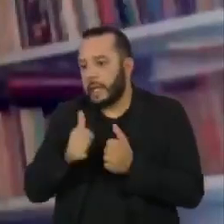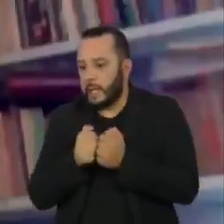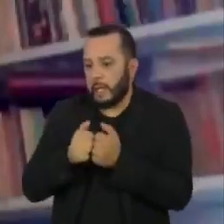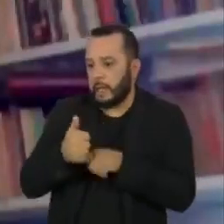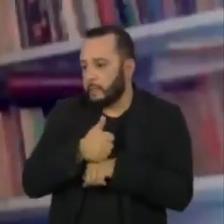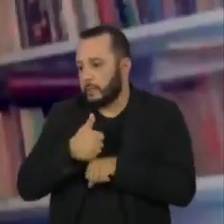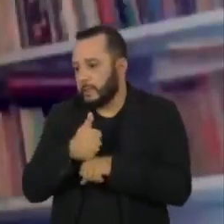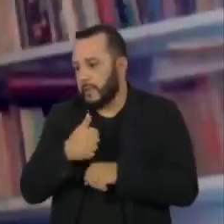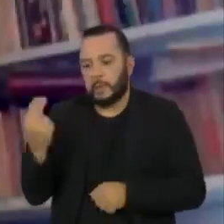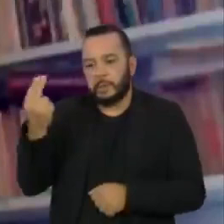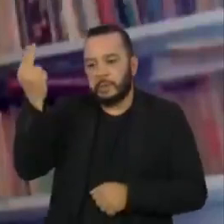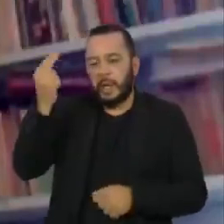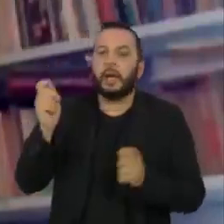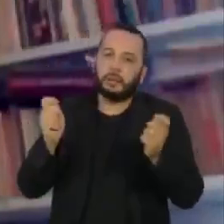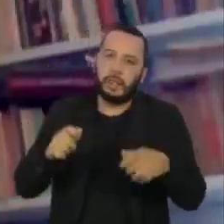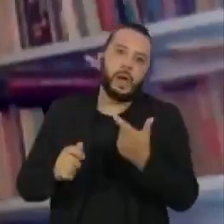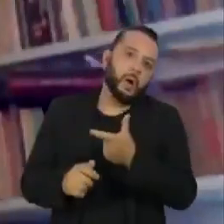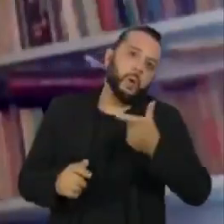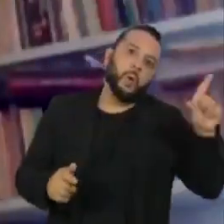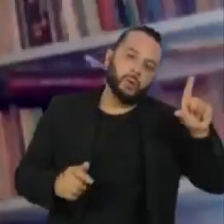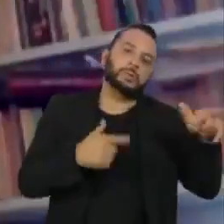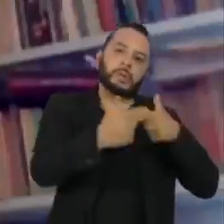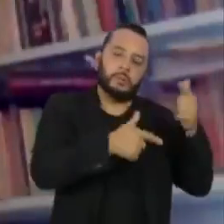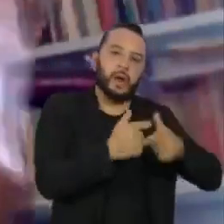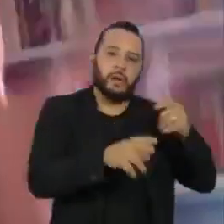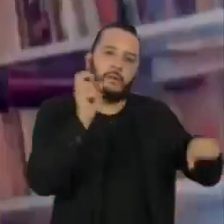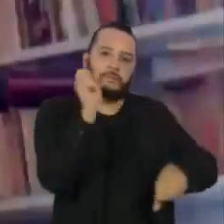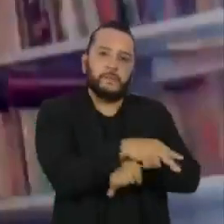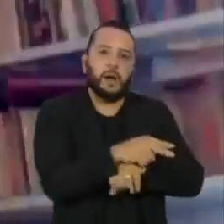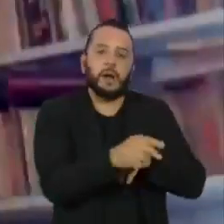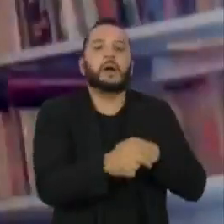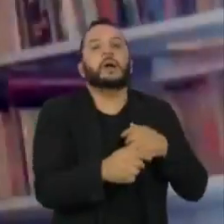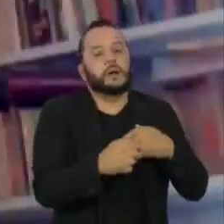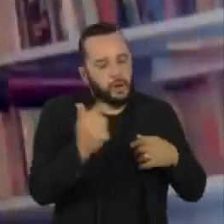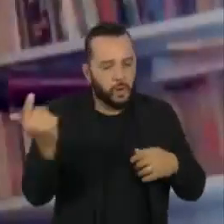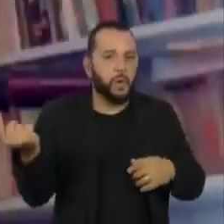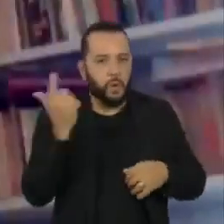carreira bastante precoce, né? Possa depois ter abertura para outros campos.